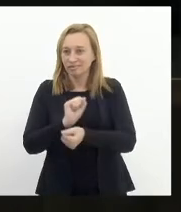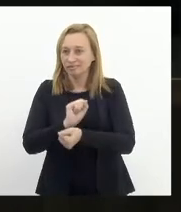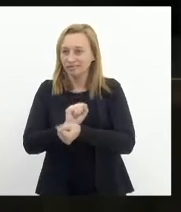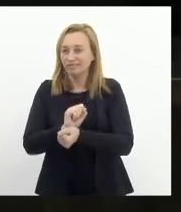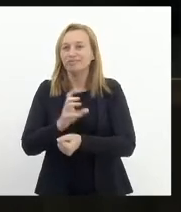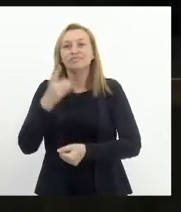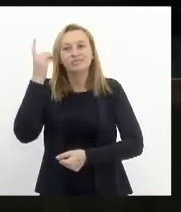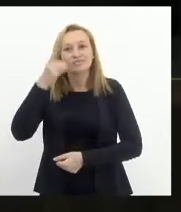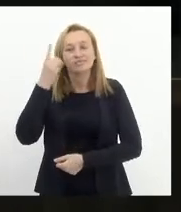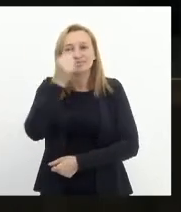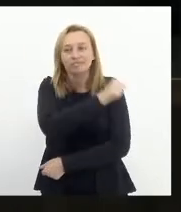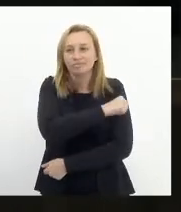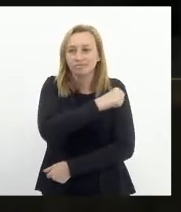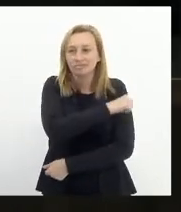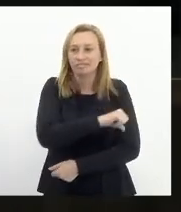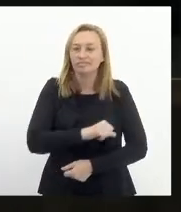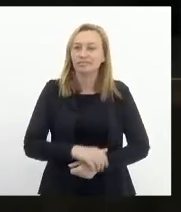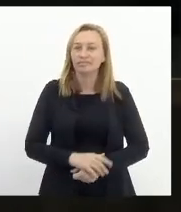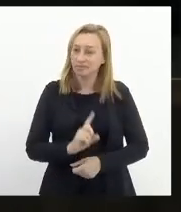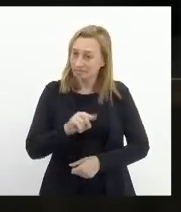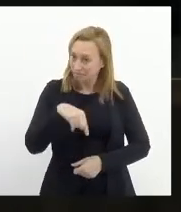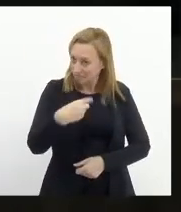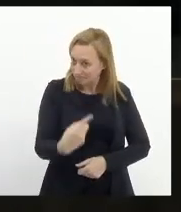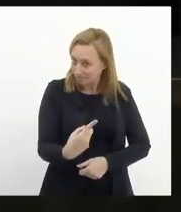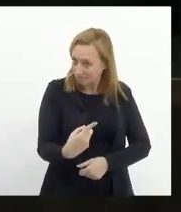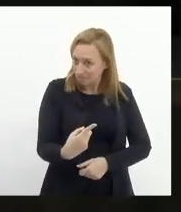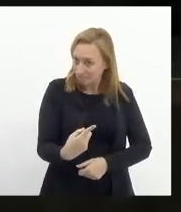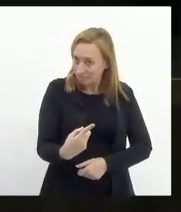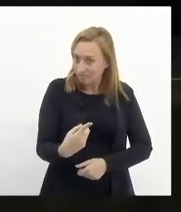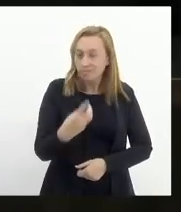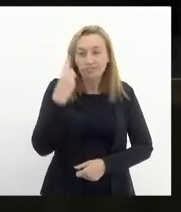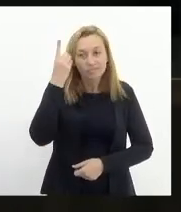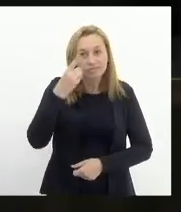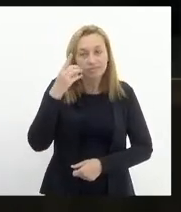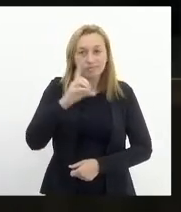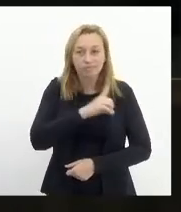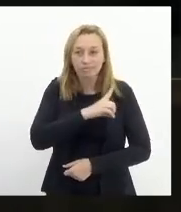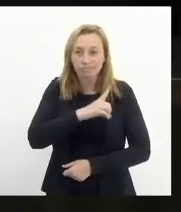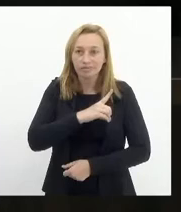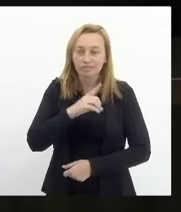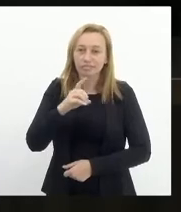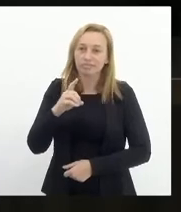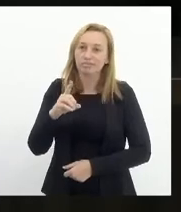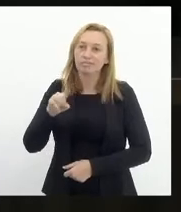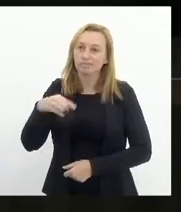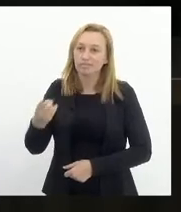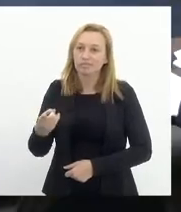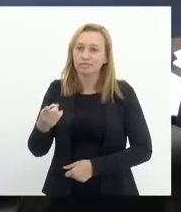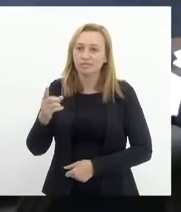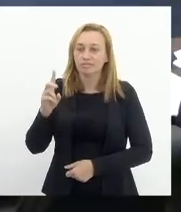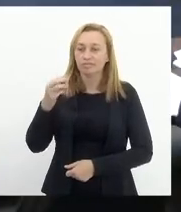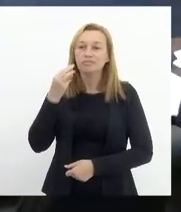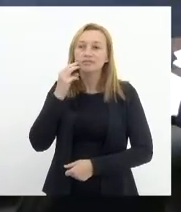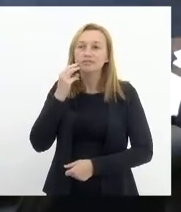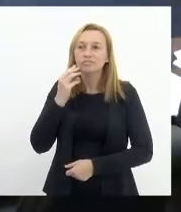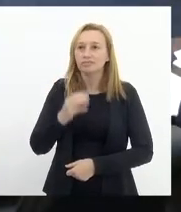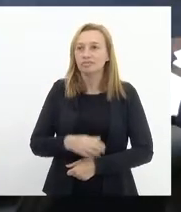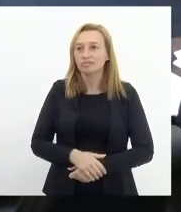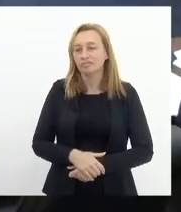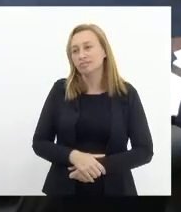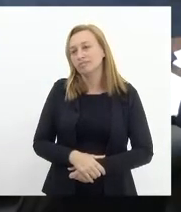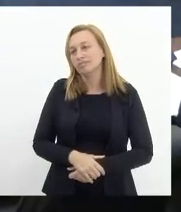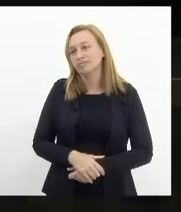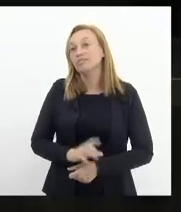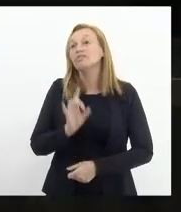Deputado Enfermeira Regiane, por favor. Em seguida, deputado Delegado e deputado Valdeck. Vossa Excelência, me escreve no pela ordem quando for o momento